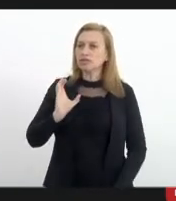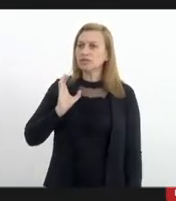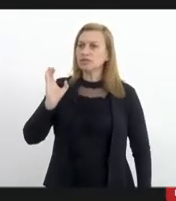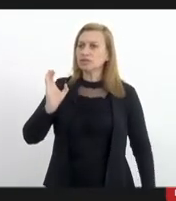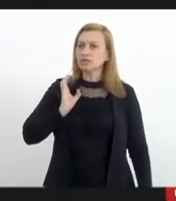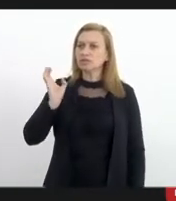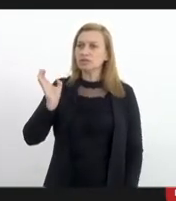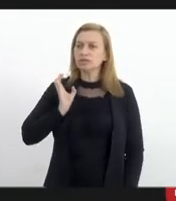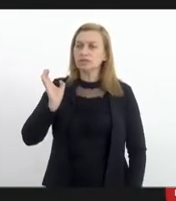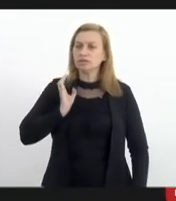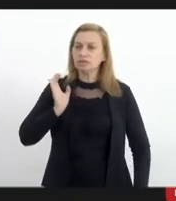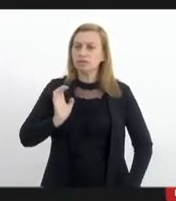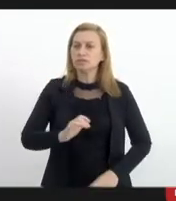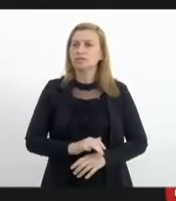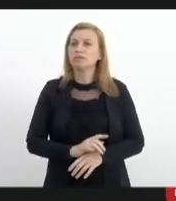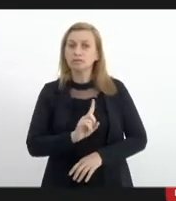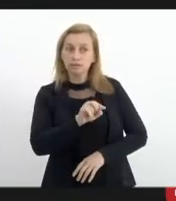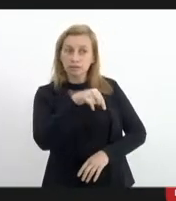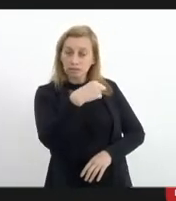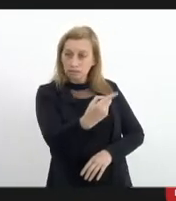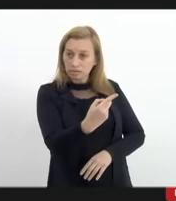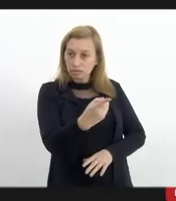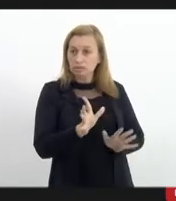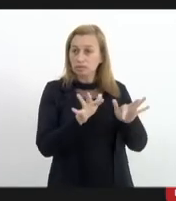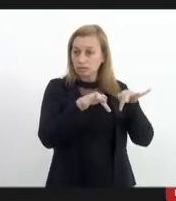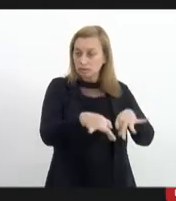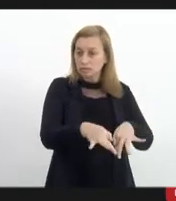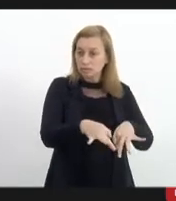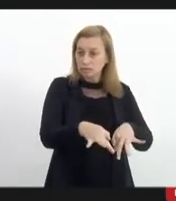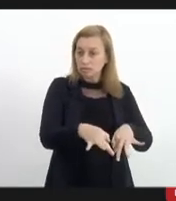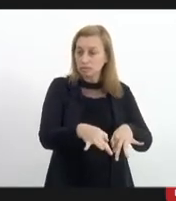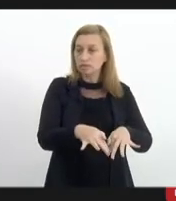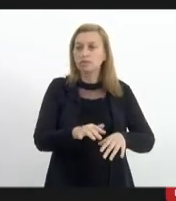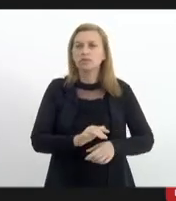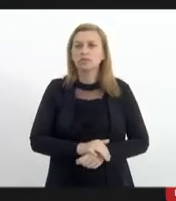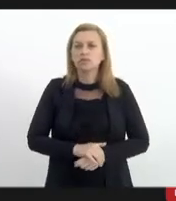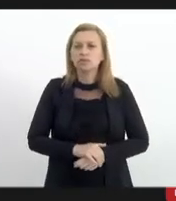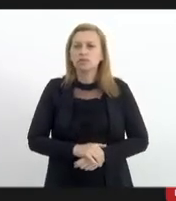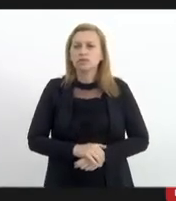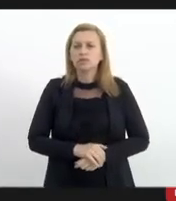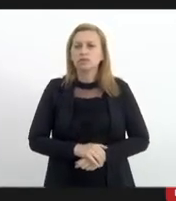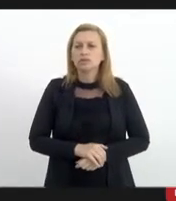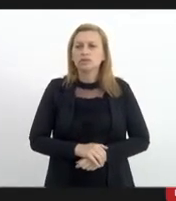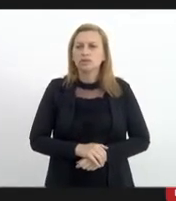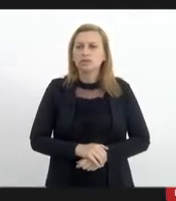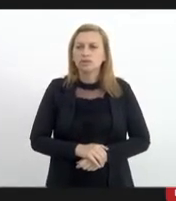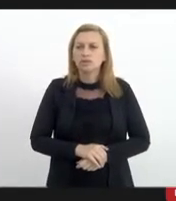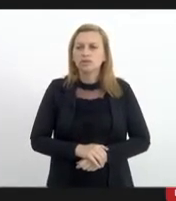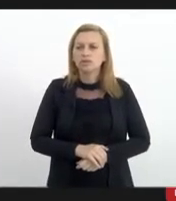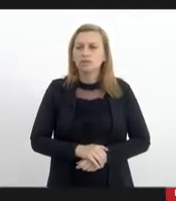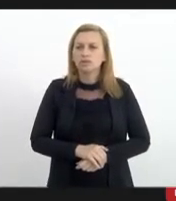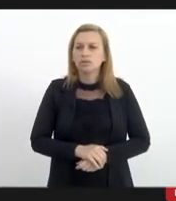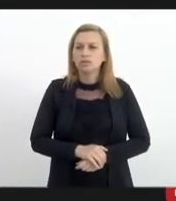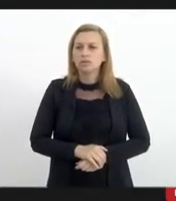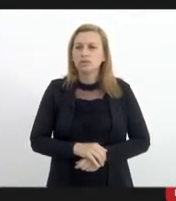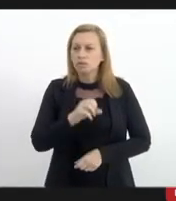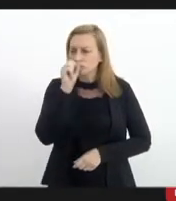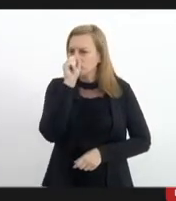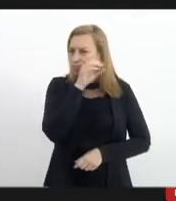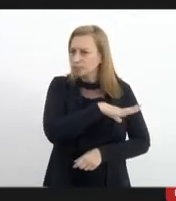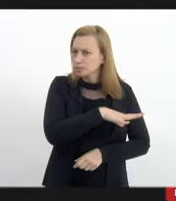a outra para finalizar há um nítido sentido de abuso